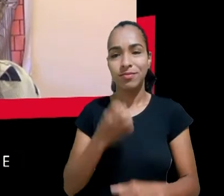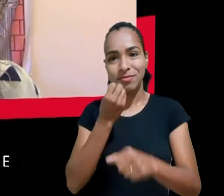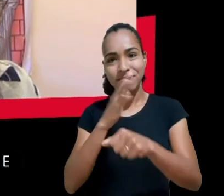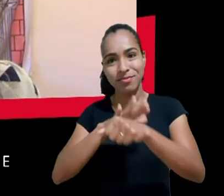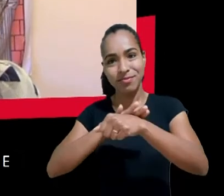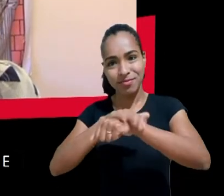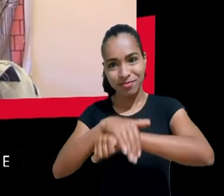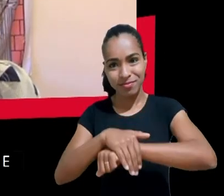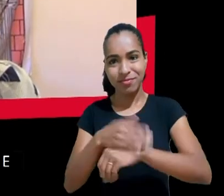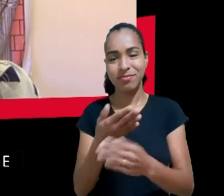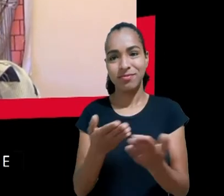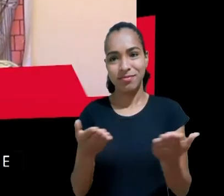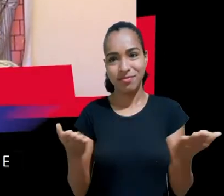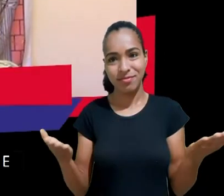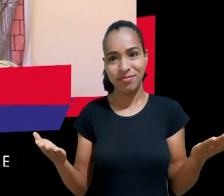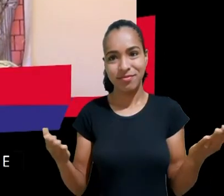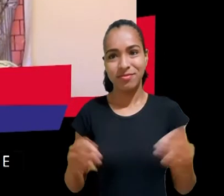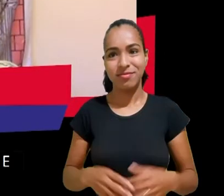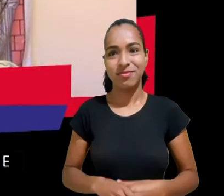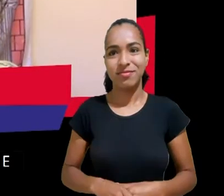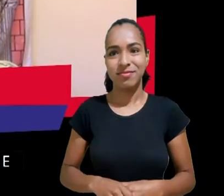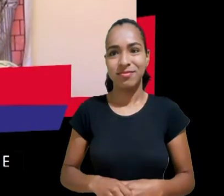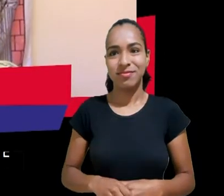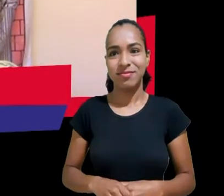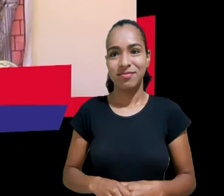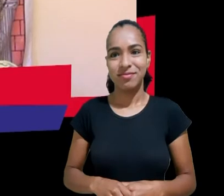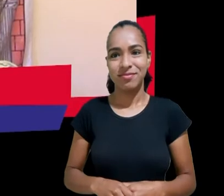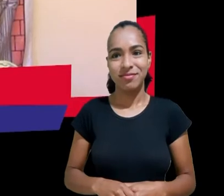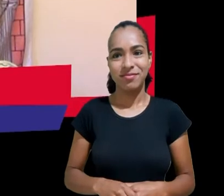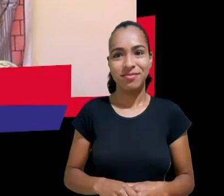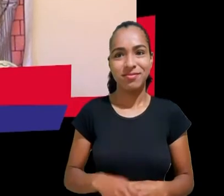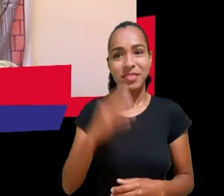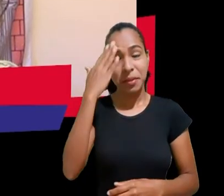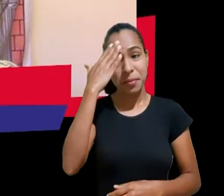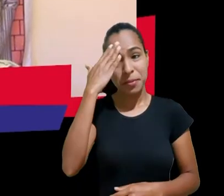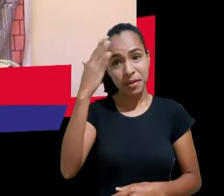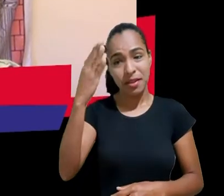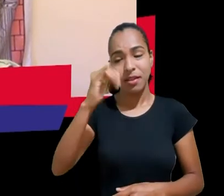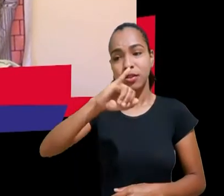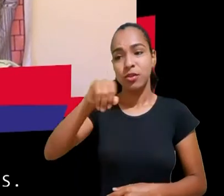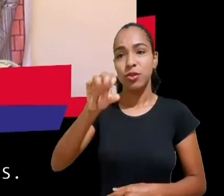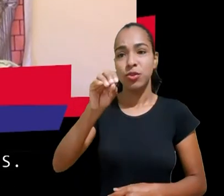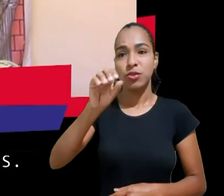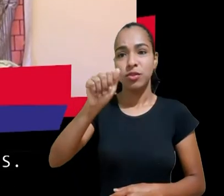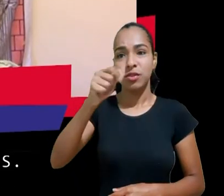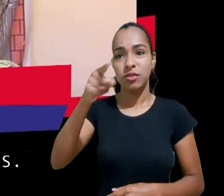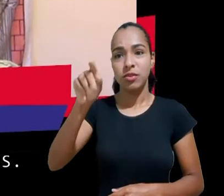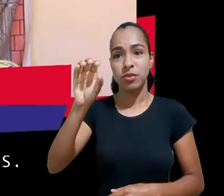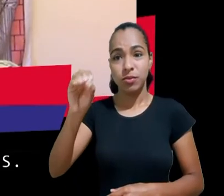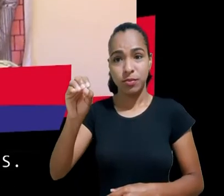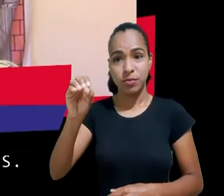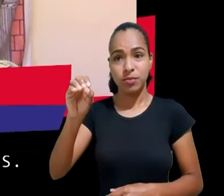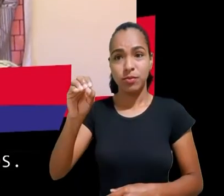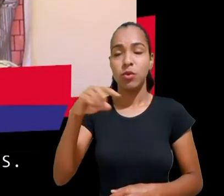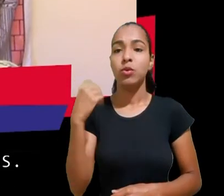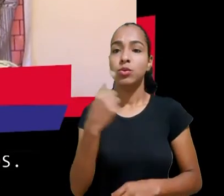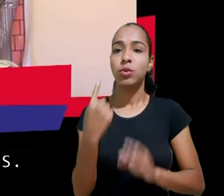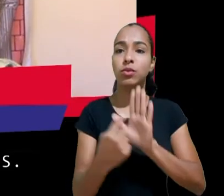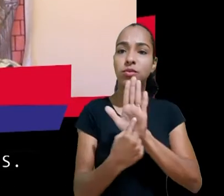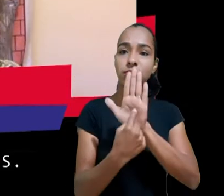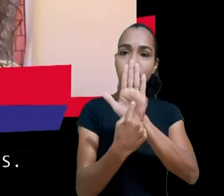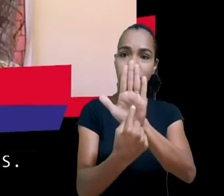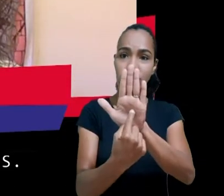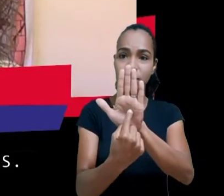gostaria de agradecer imensamente ao João pela nossa apresentação. Nós estamos, eu e a Ana Frazão,